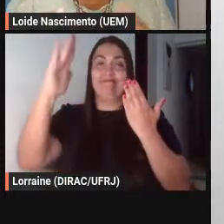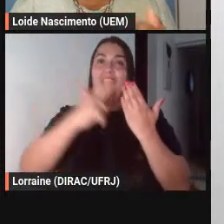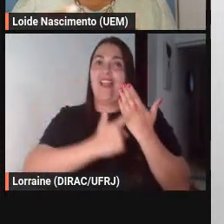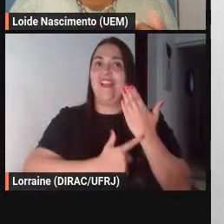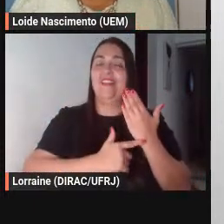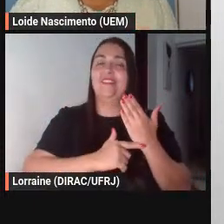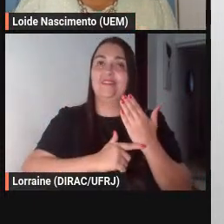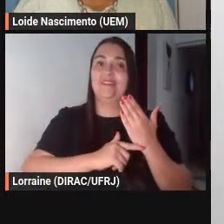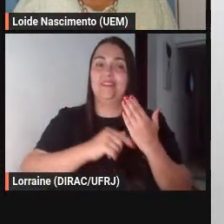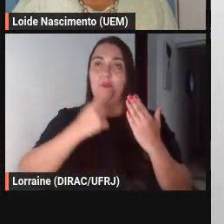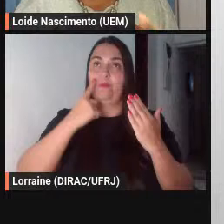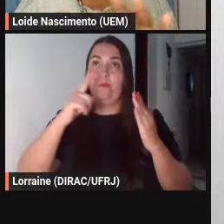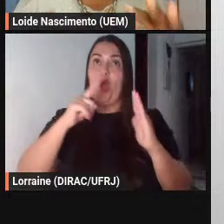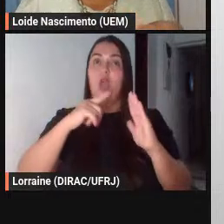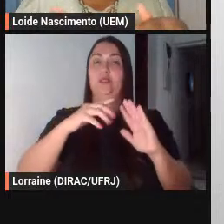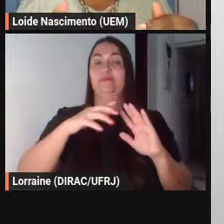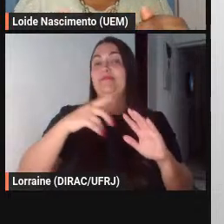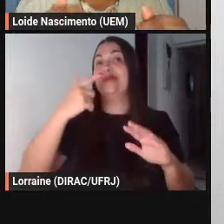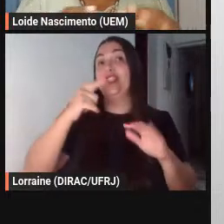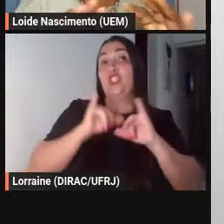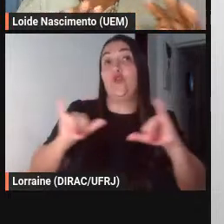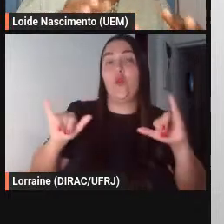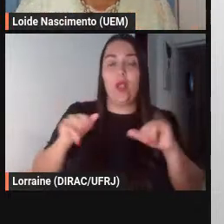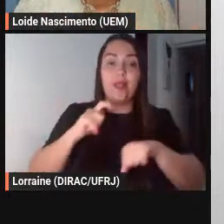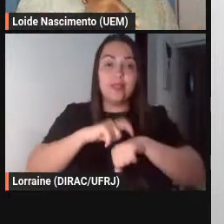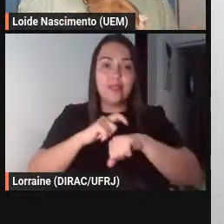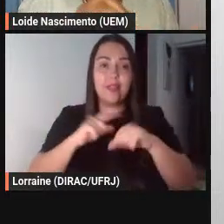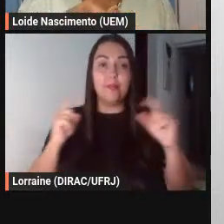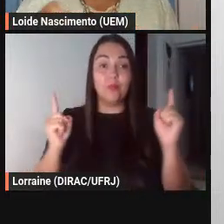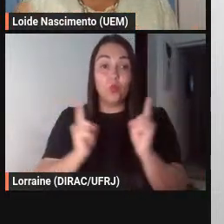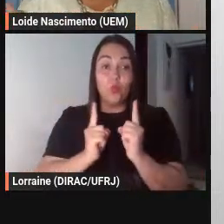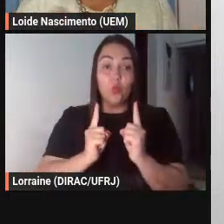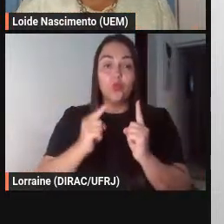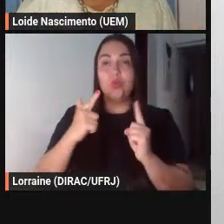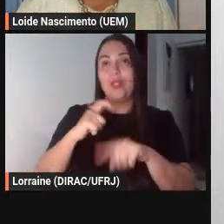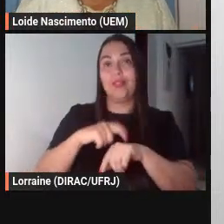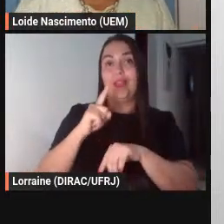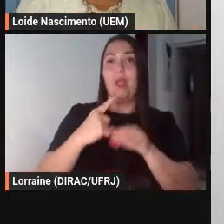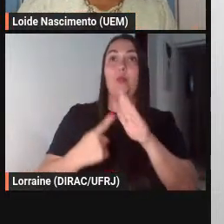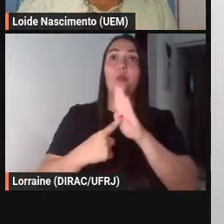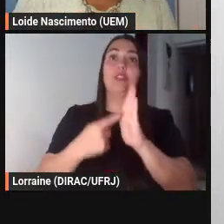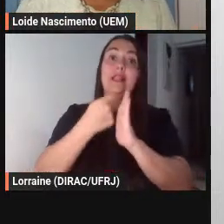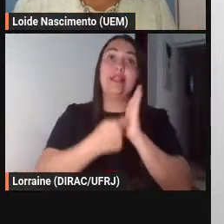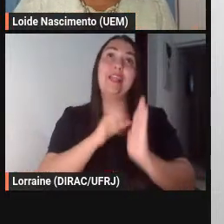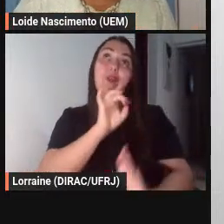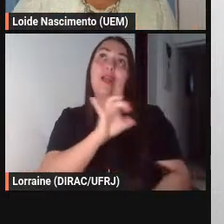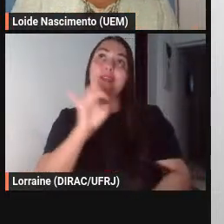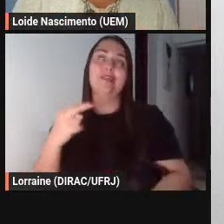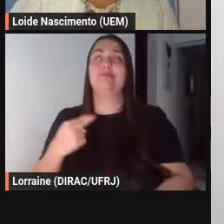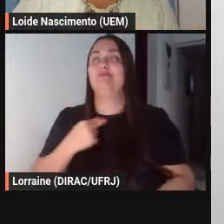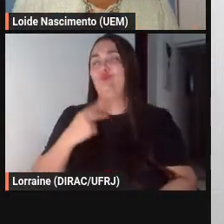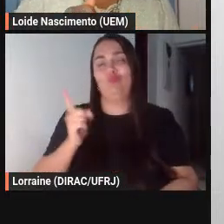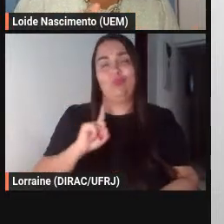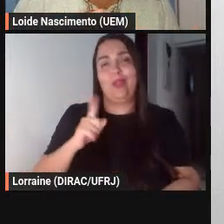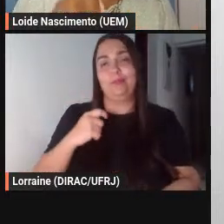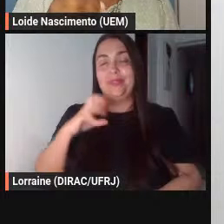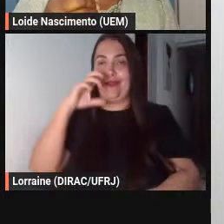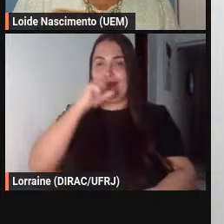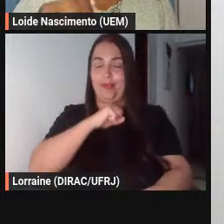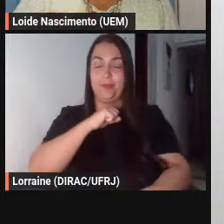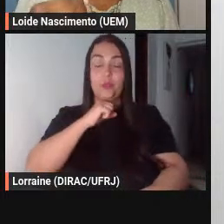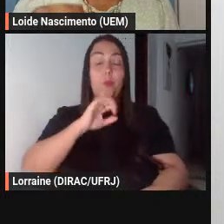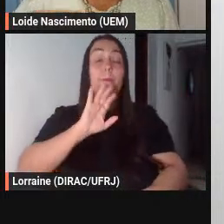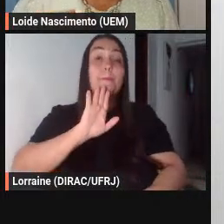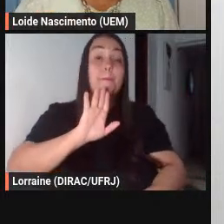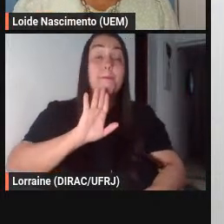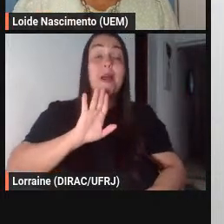temos pouco tempo e aí não há tempo da gente apresentar um texto de cada uma dessas edições mas a obra da